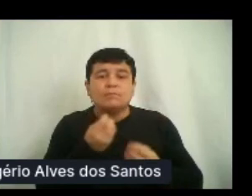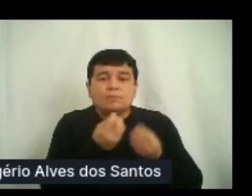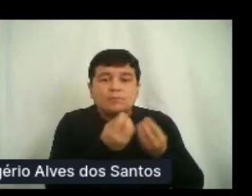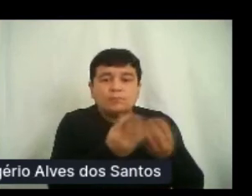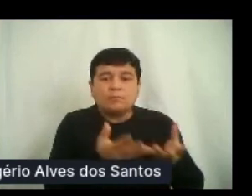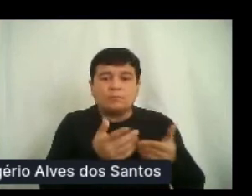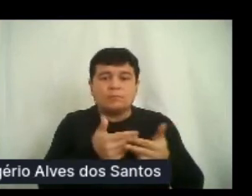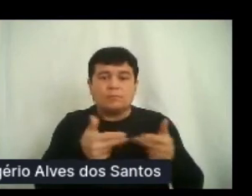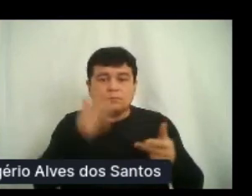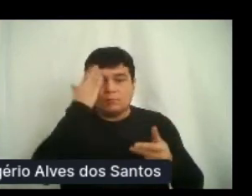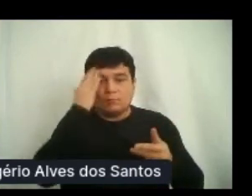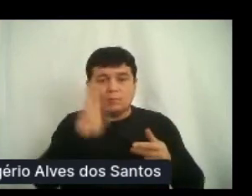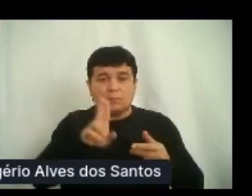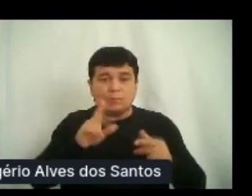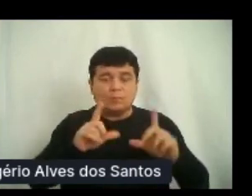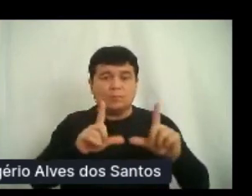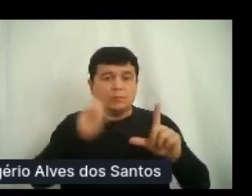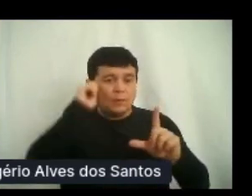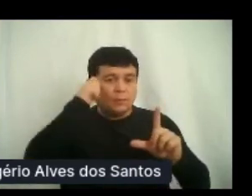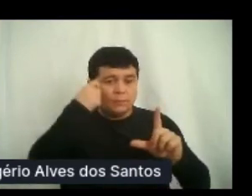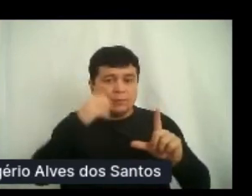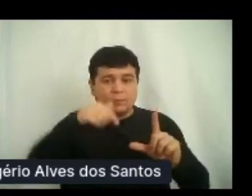já estamos divulgando nas nossas redes sociais.